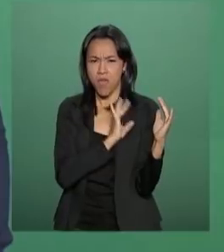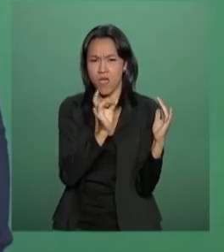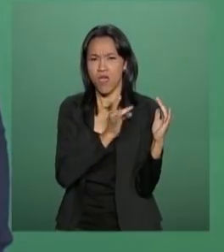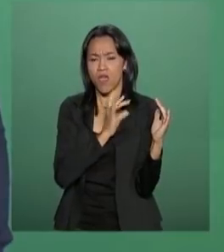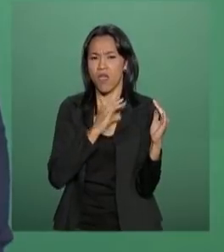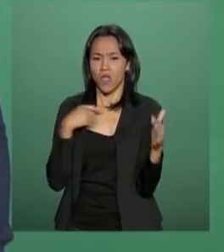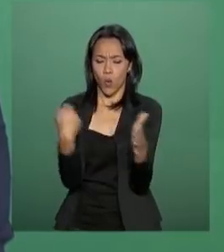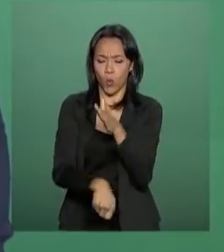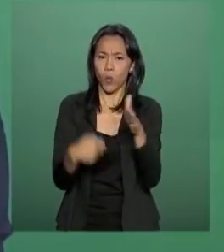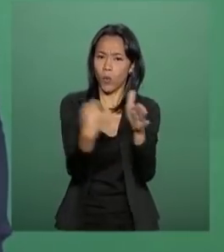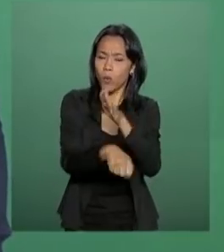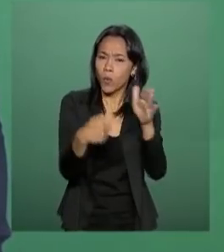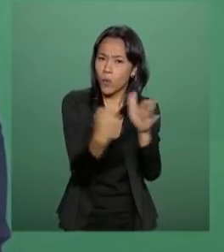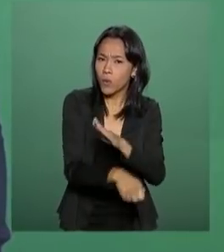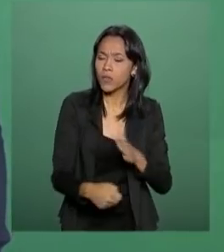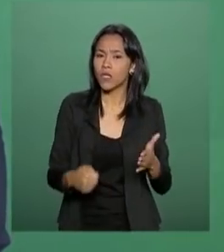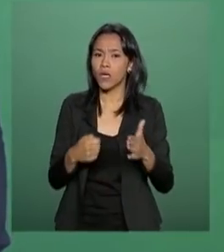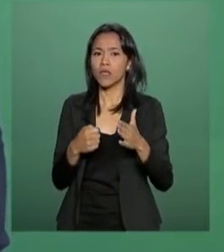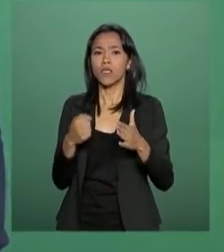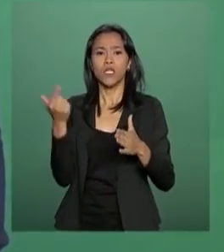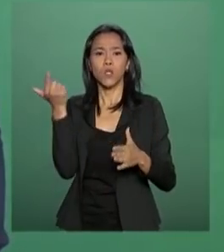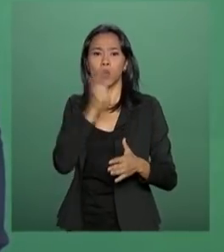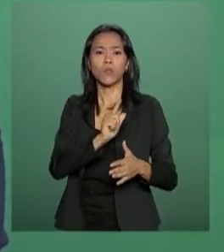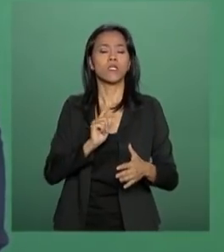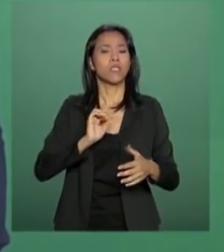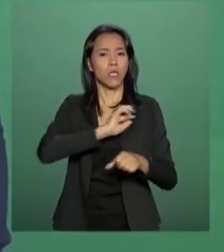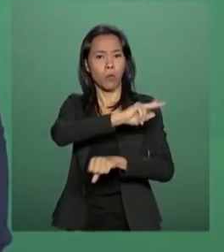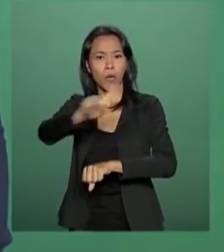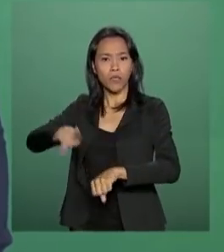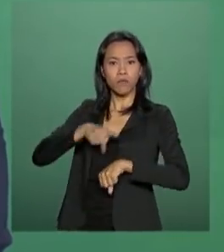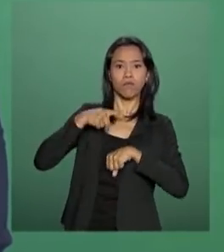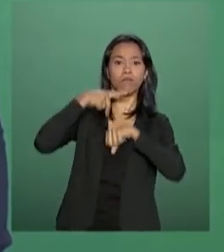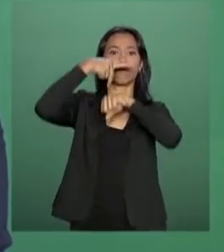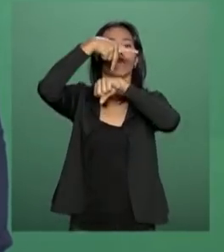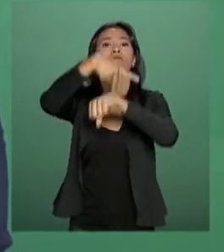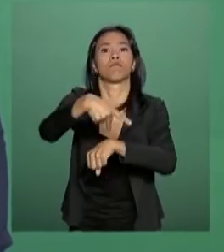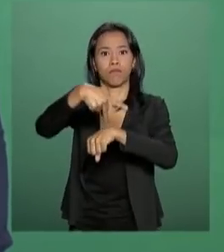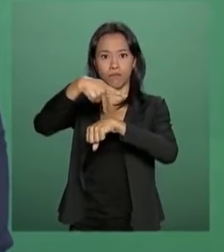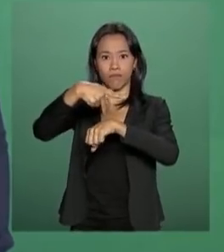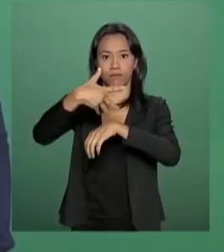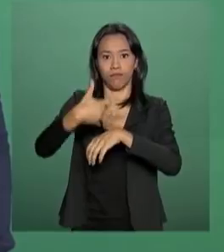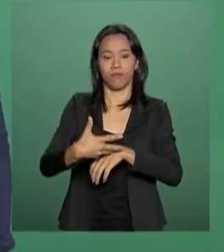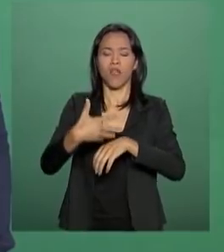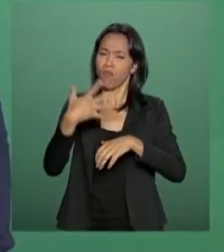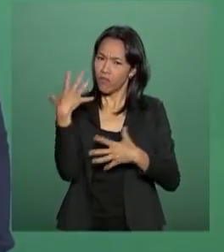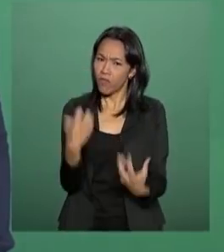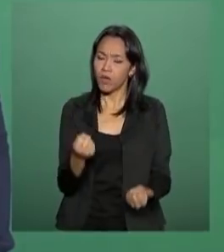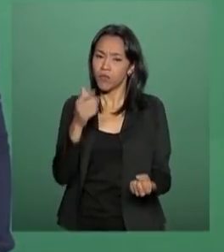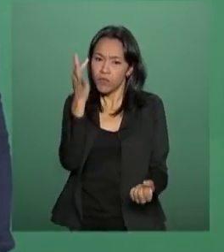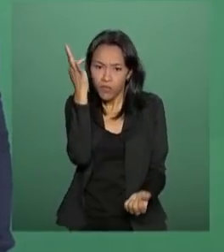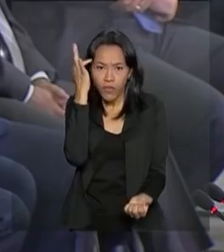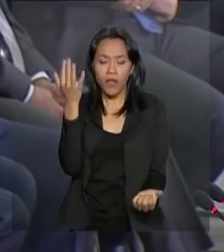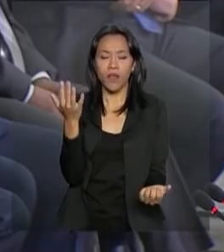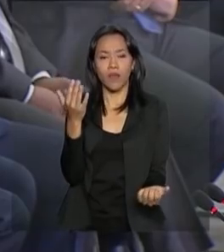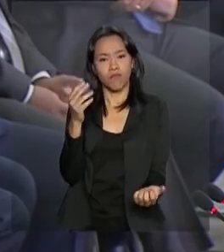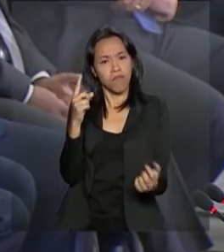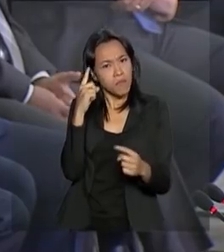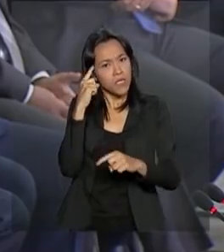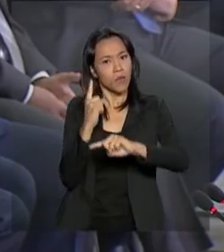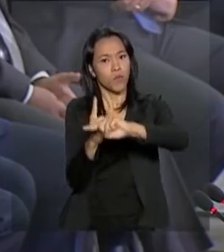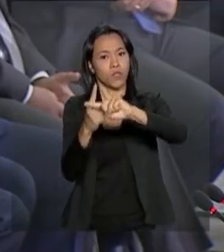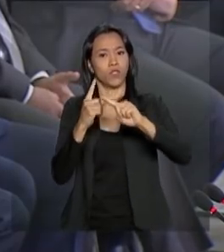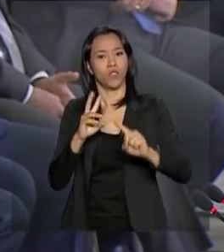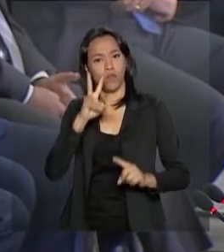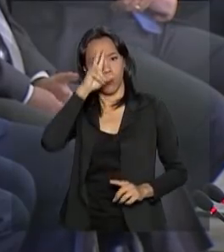e o lugar de destaque que lhe é de direito. Vamos em frente com fé, otimismo e força e que o